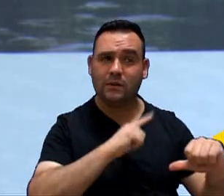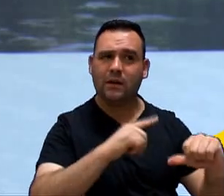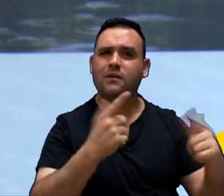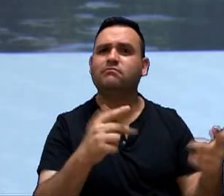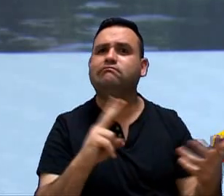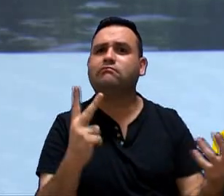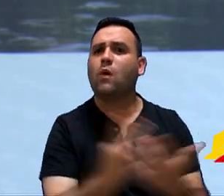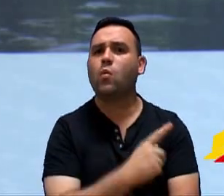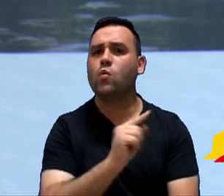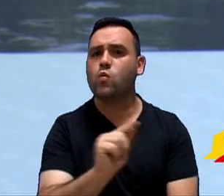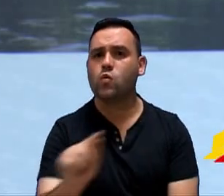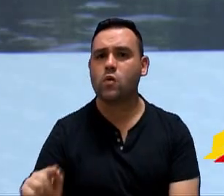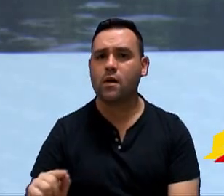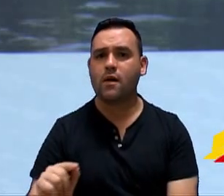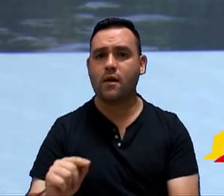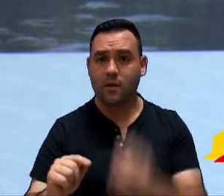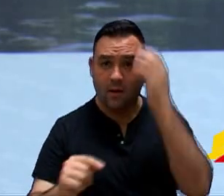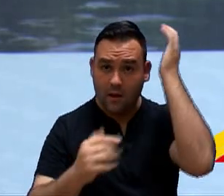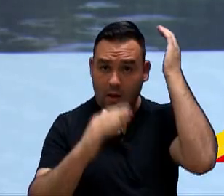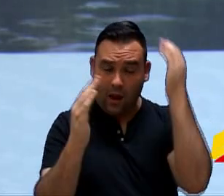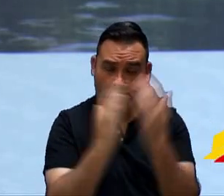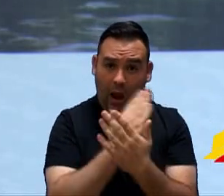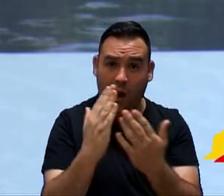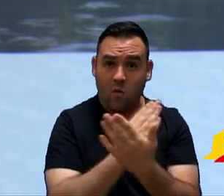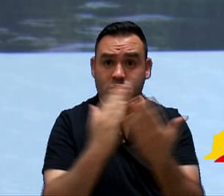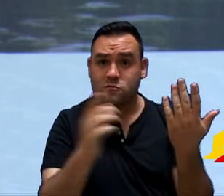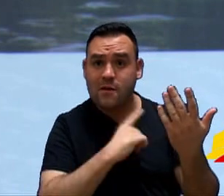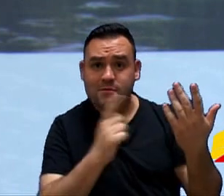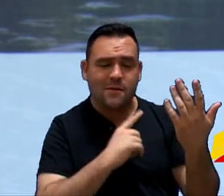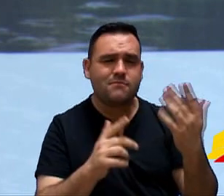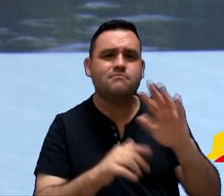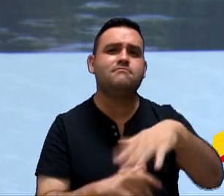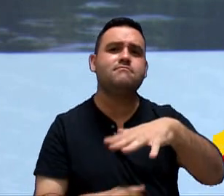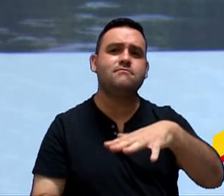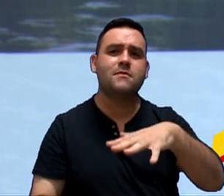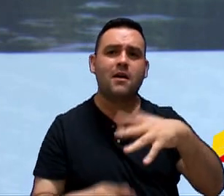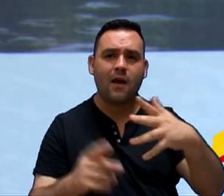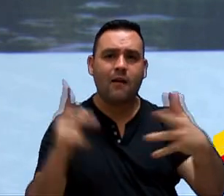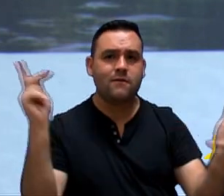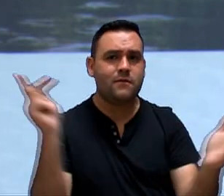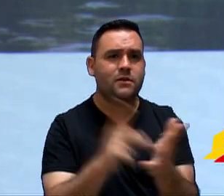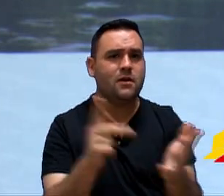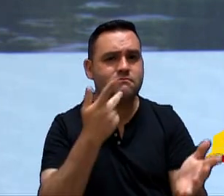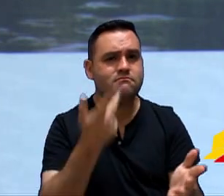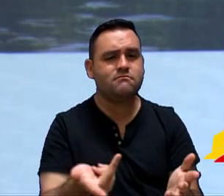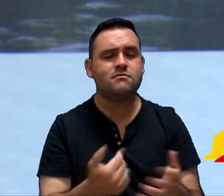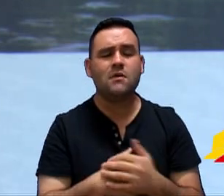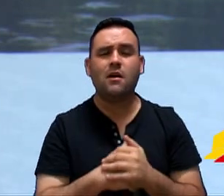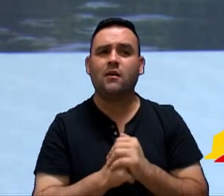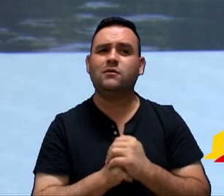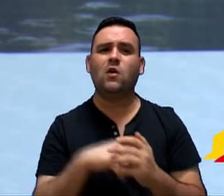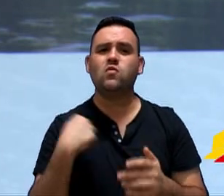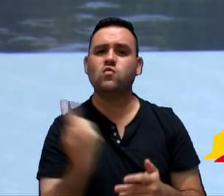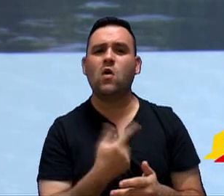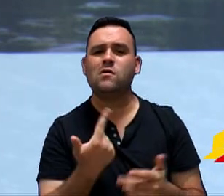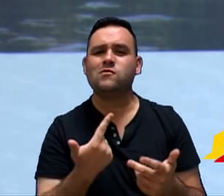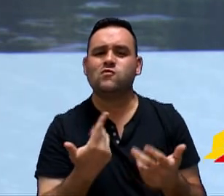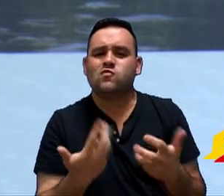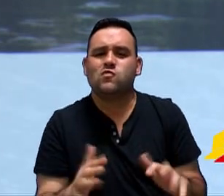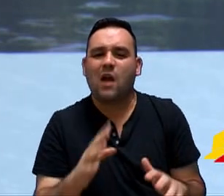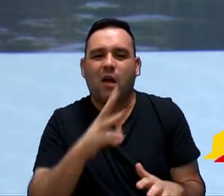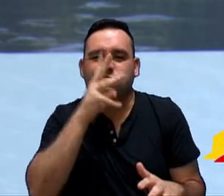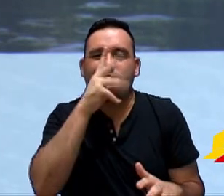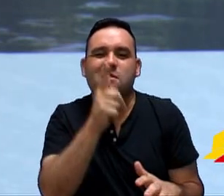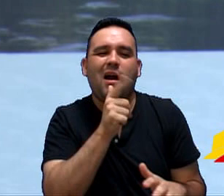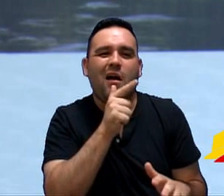O que acontece? Alguns até foram, Fausto, foram verdadeiros. A gente não quer fazer gato aqui